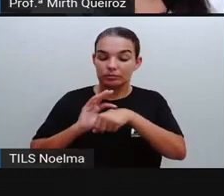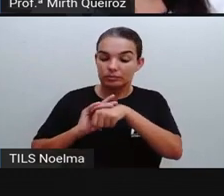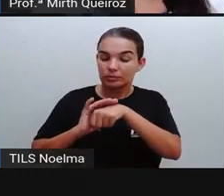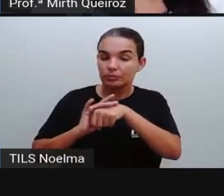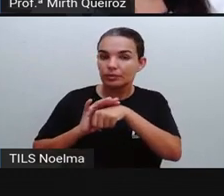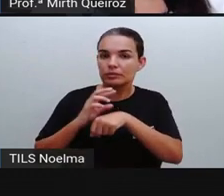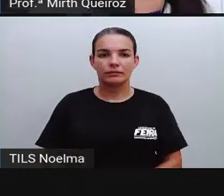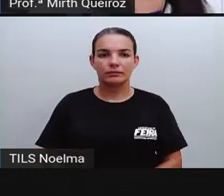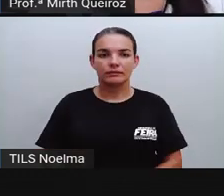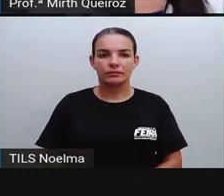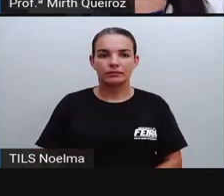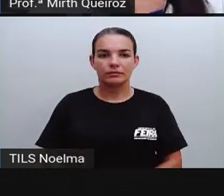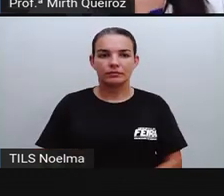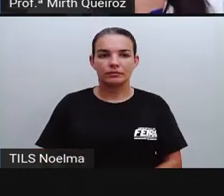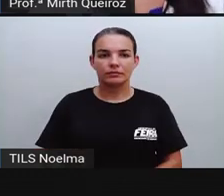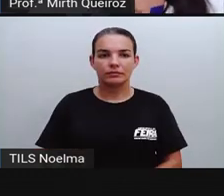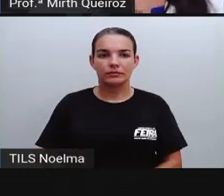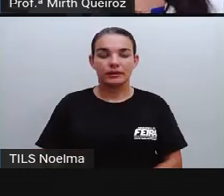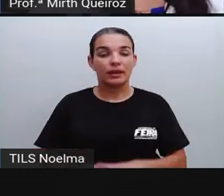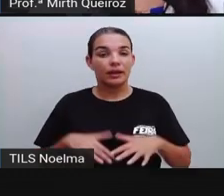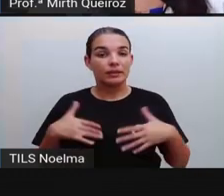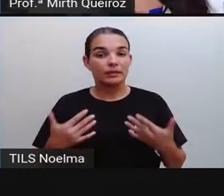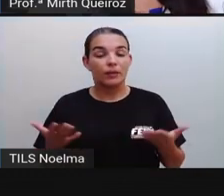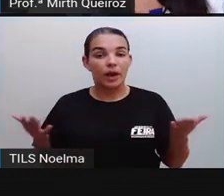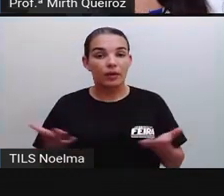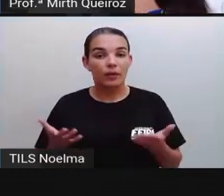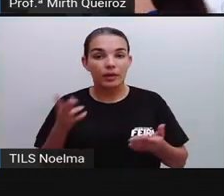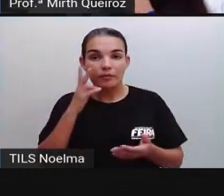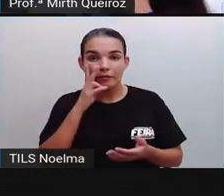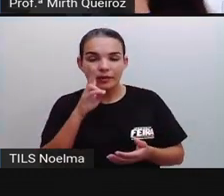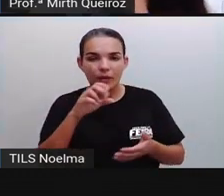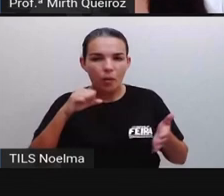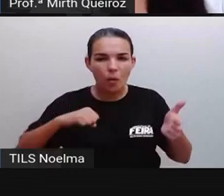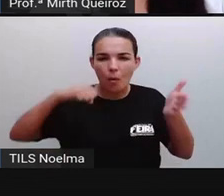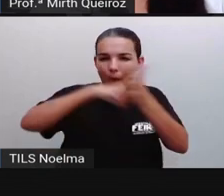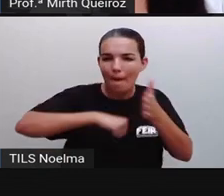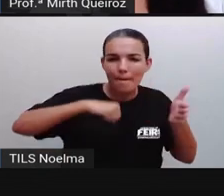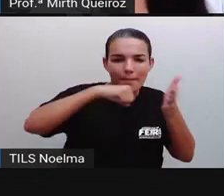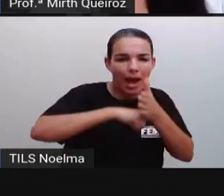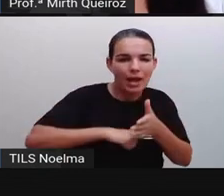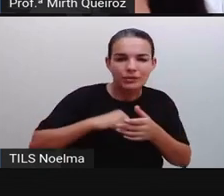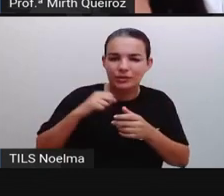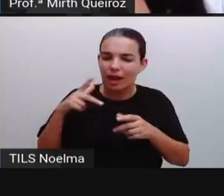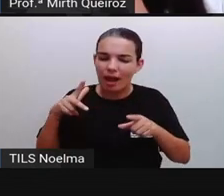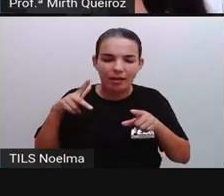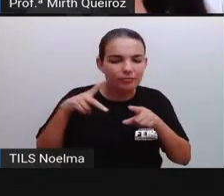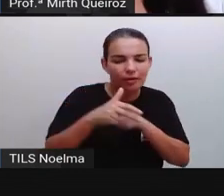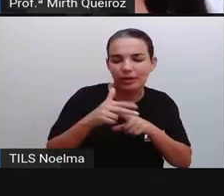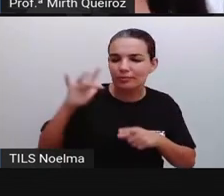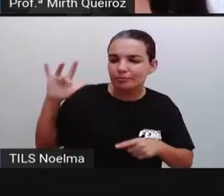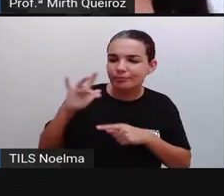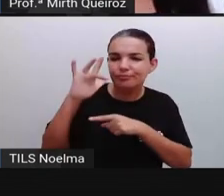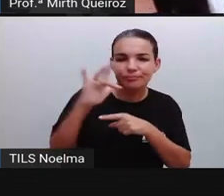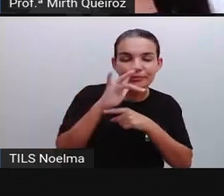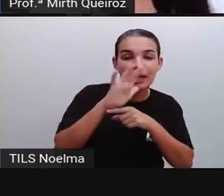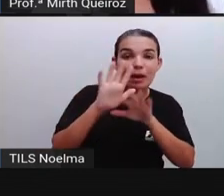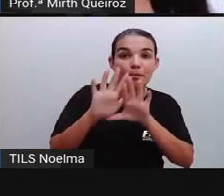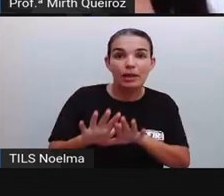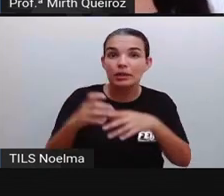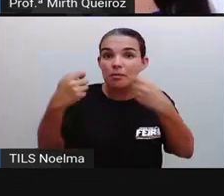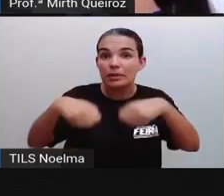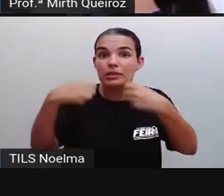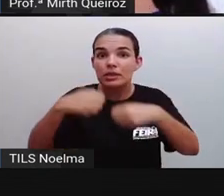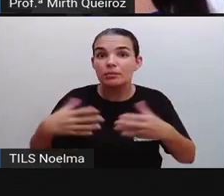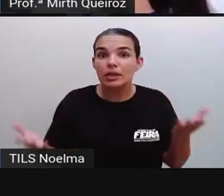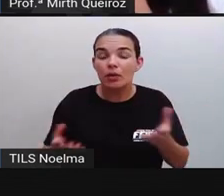chikungunya. Vamos trabalhar no combate ao mosquito transmissor da dengue, mas para isso precisamos descobrir